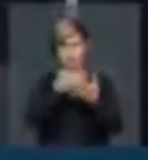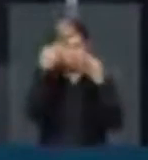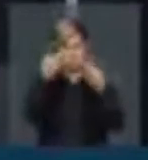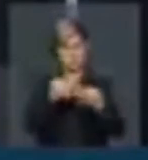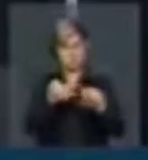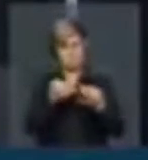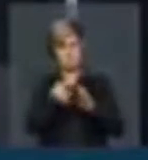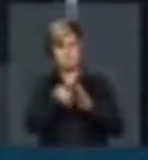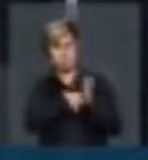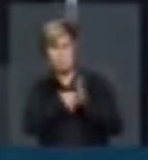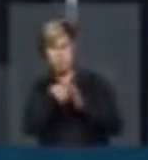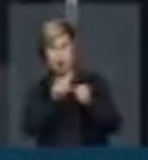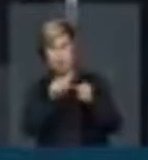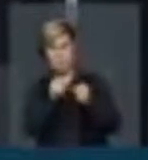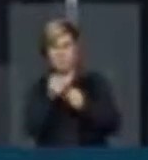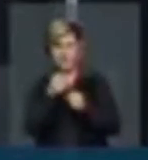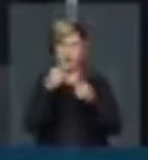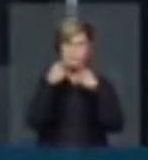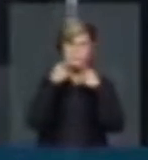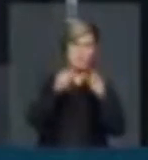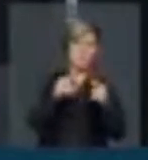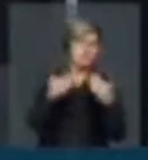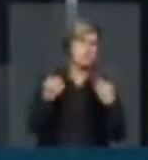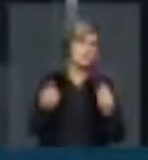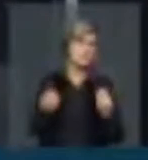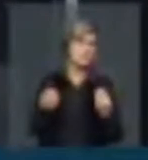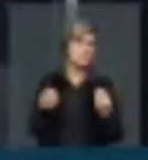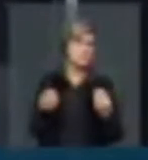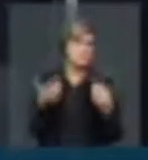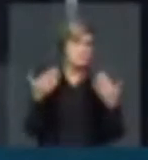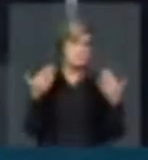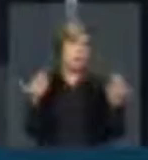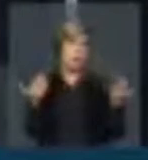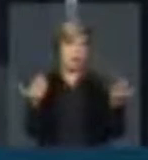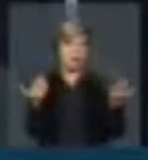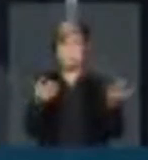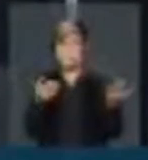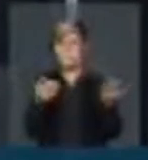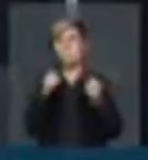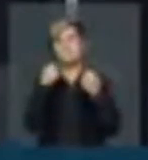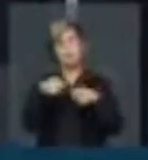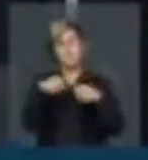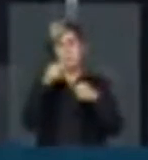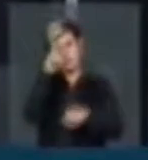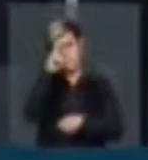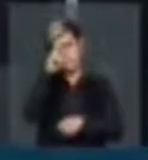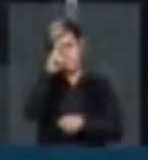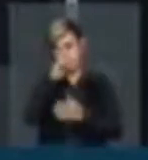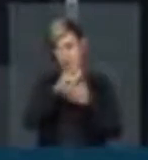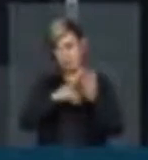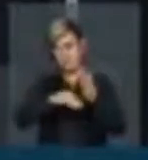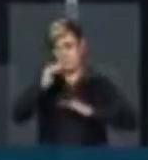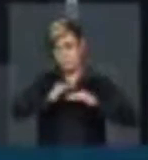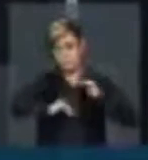a formular ou não uma denúncia. Mas ninguém, por outro lado, pode esquecer que esses profissionais,